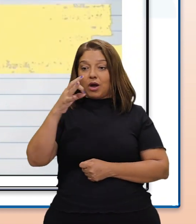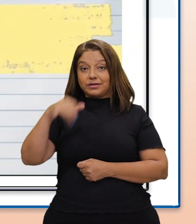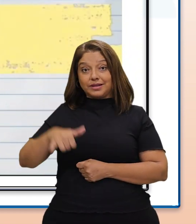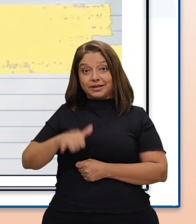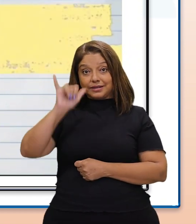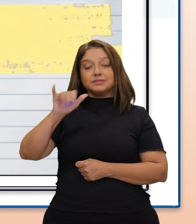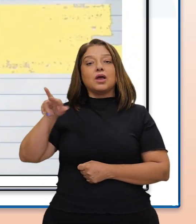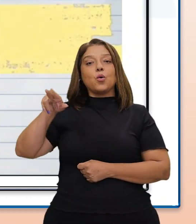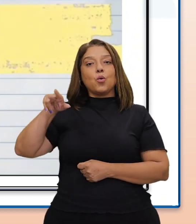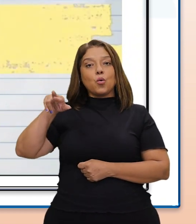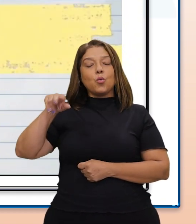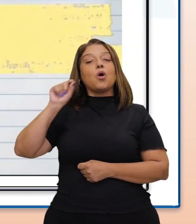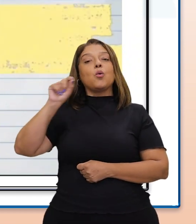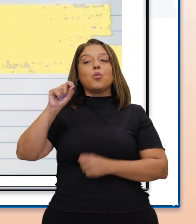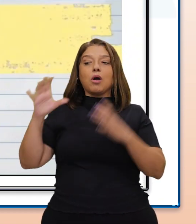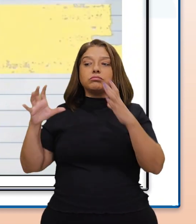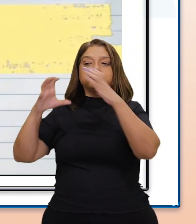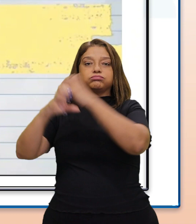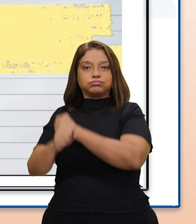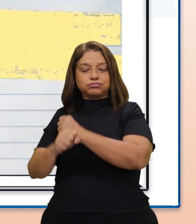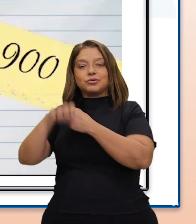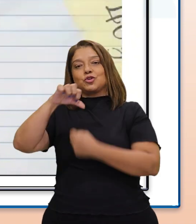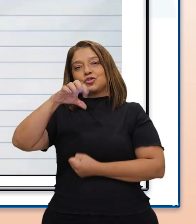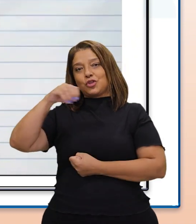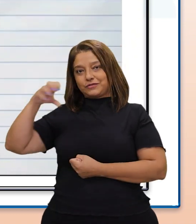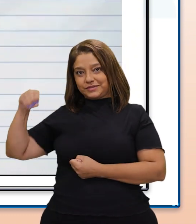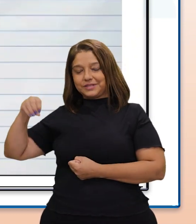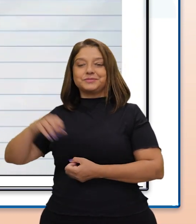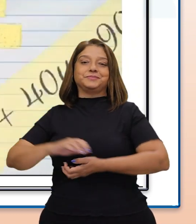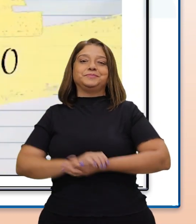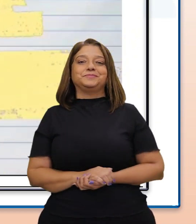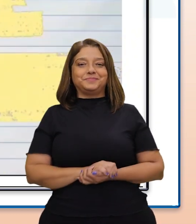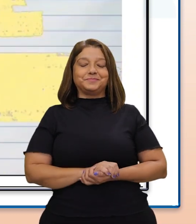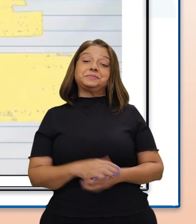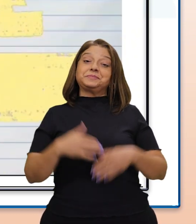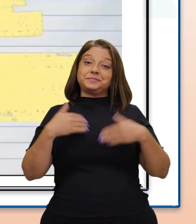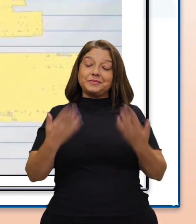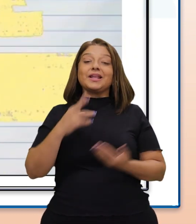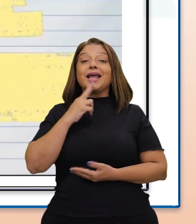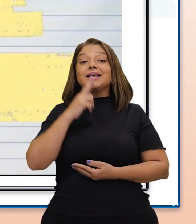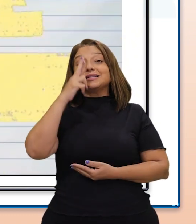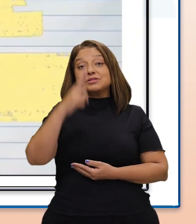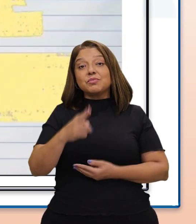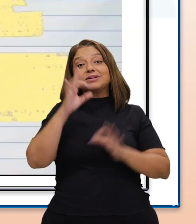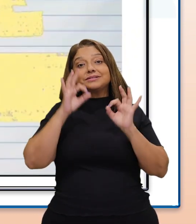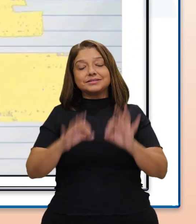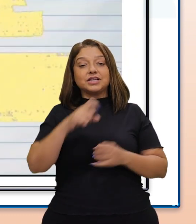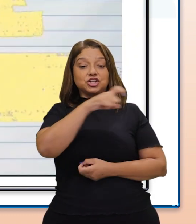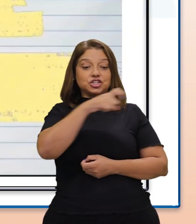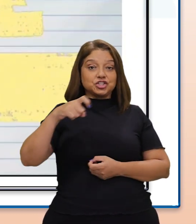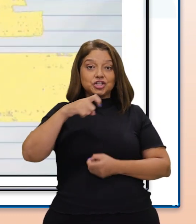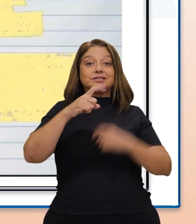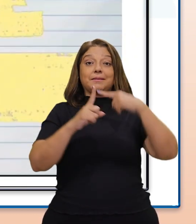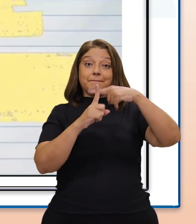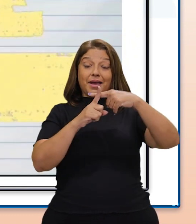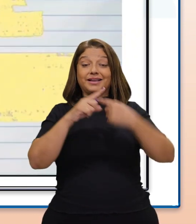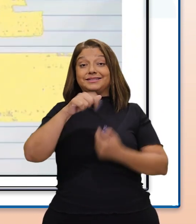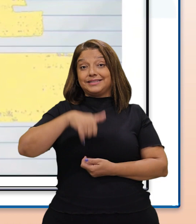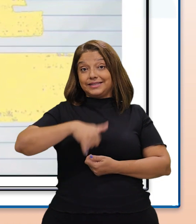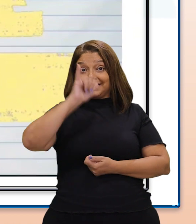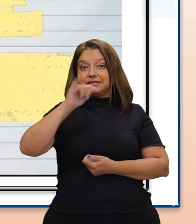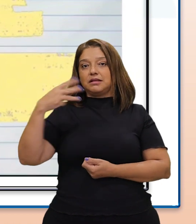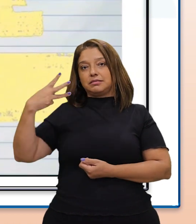é igual à arrecadação total, 900. Então, a resposta correta é X mais Y é igual a 30